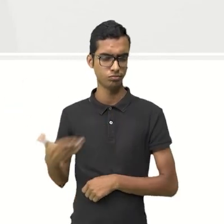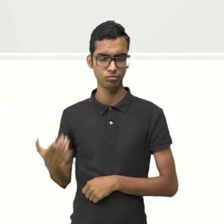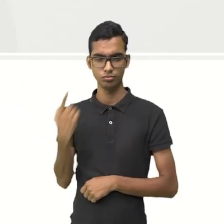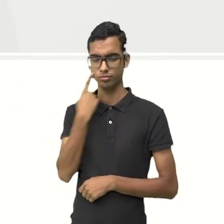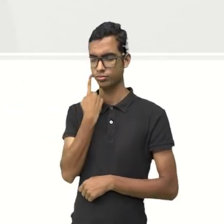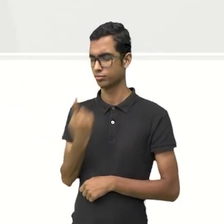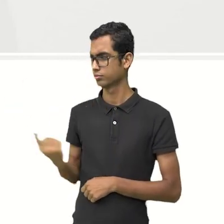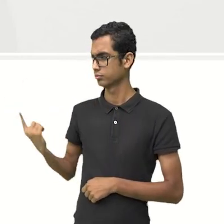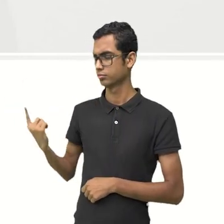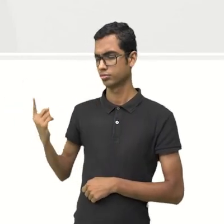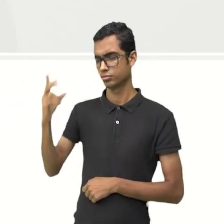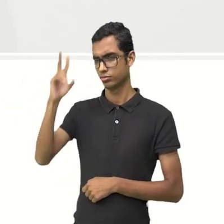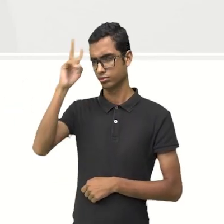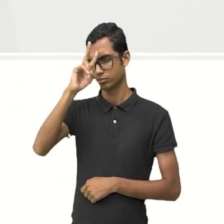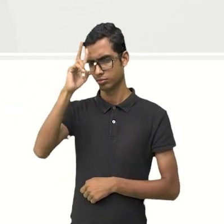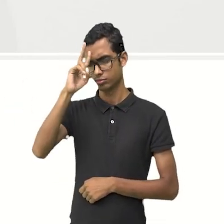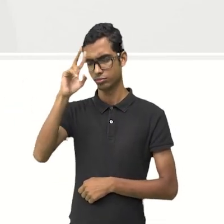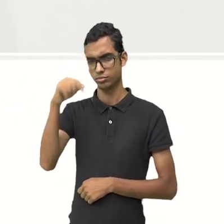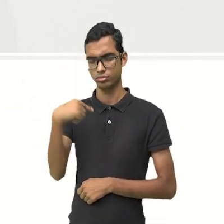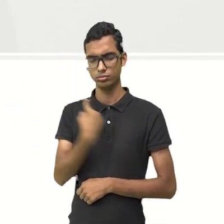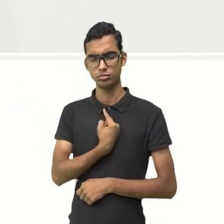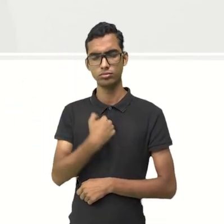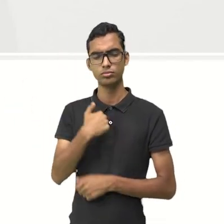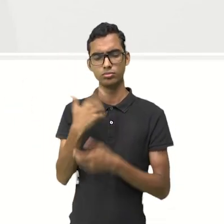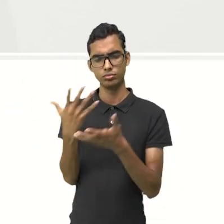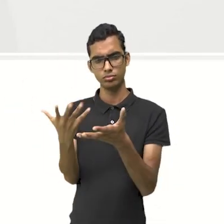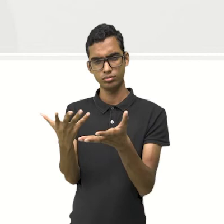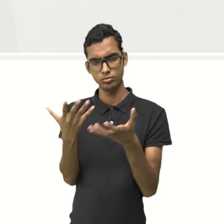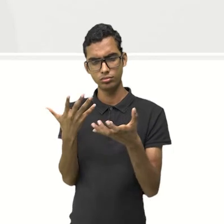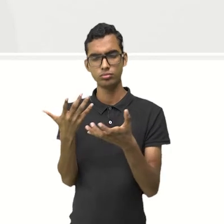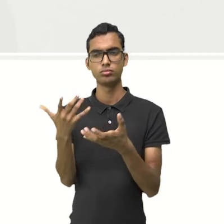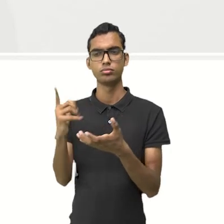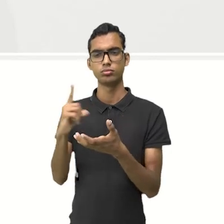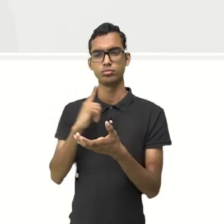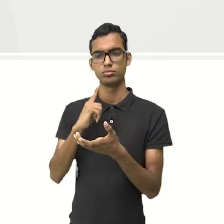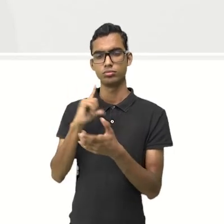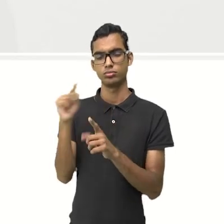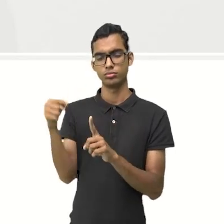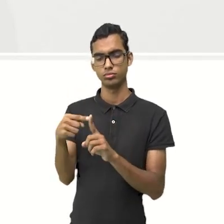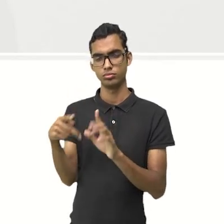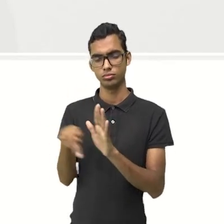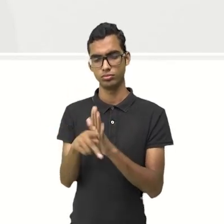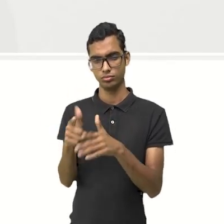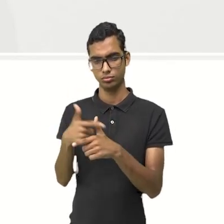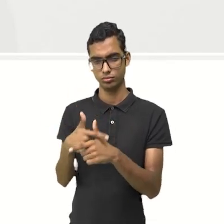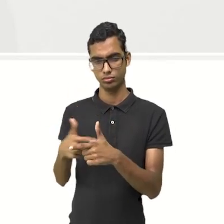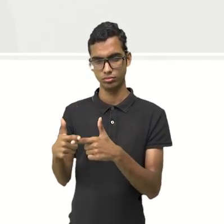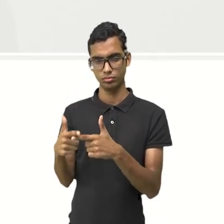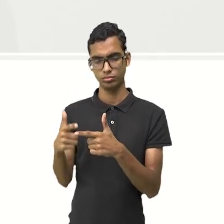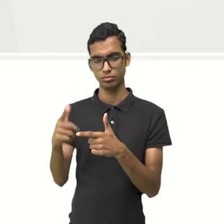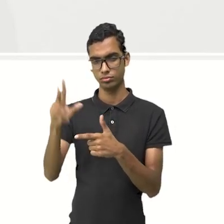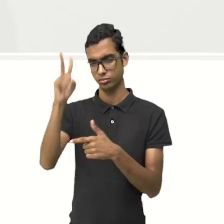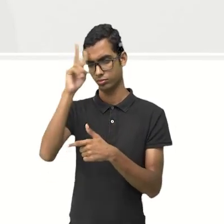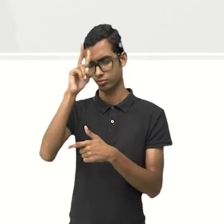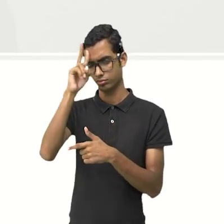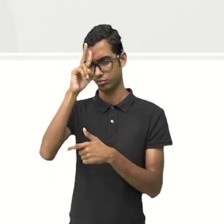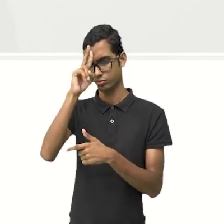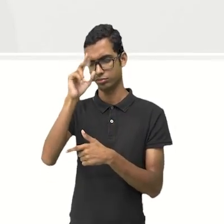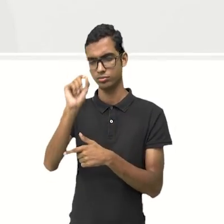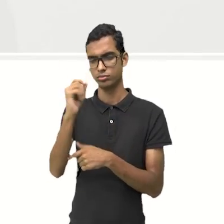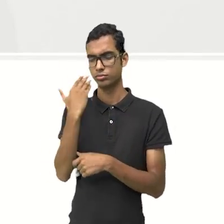Olhando aqui, lembrando que, como eu quero, eu tenho já o resultado dessa minha divisão, vamos lembrar